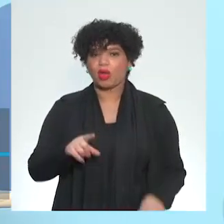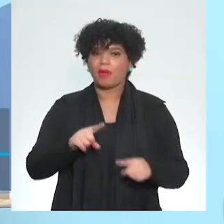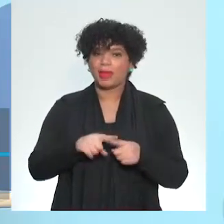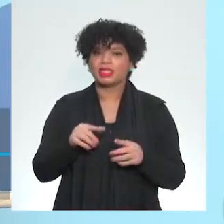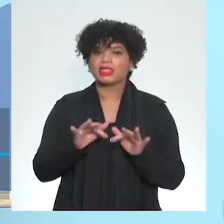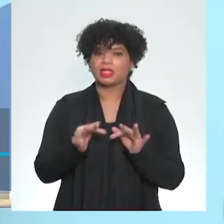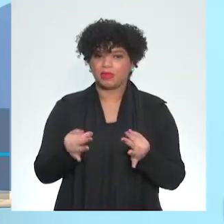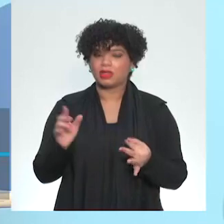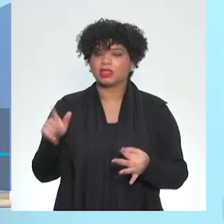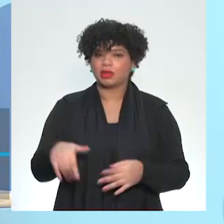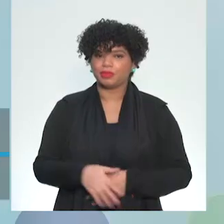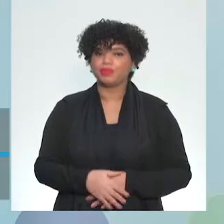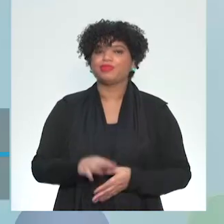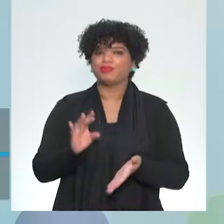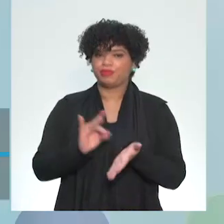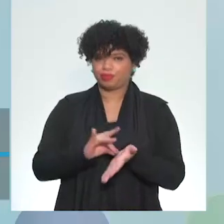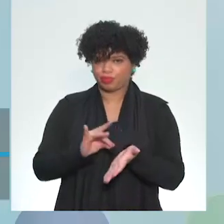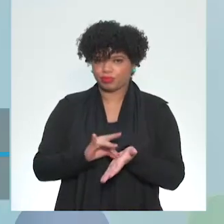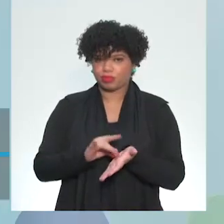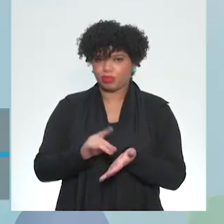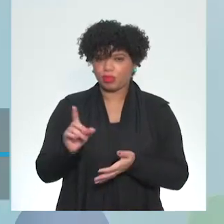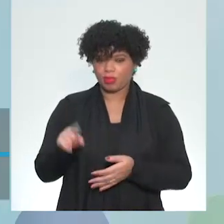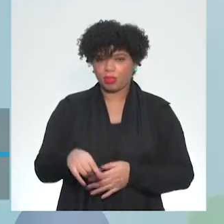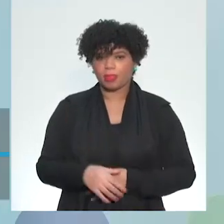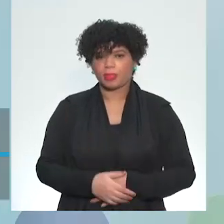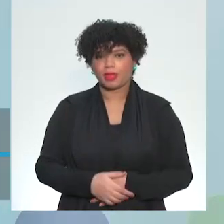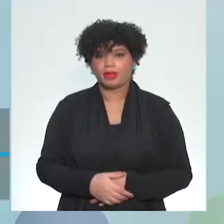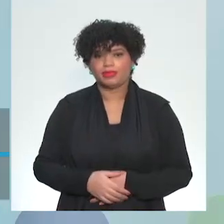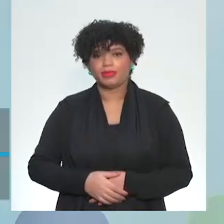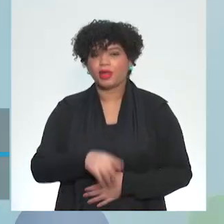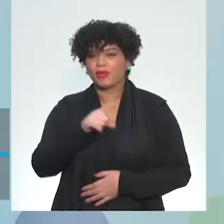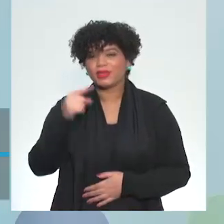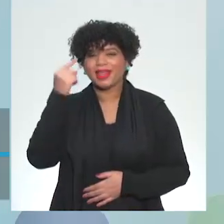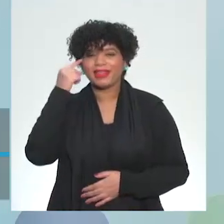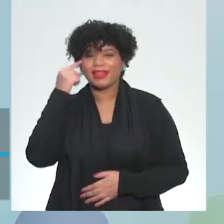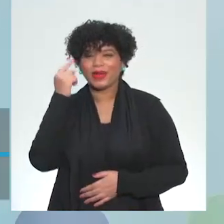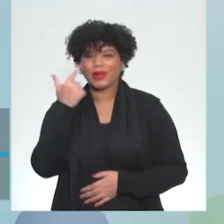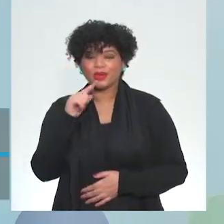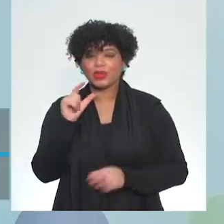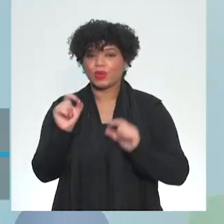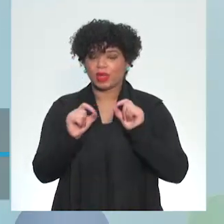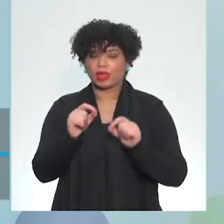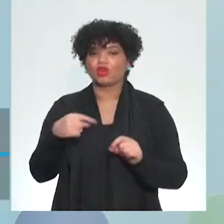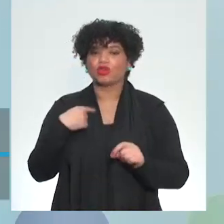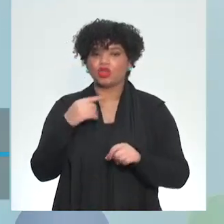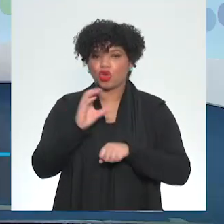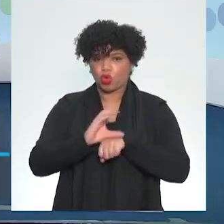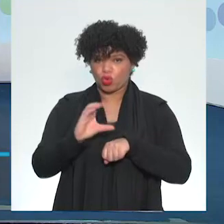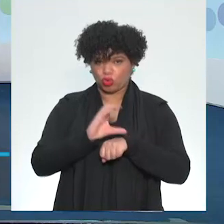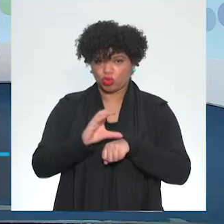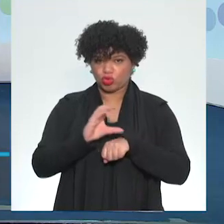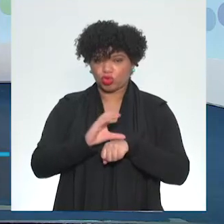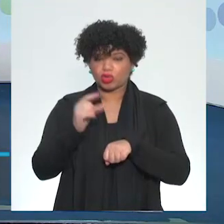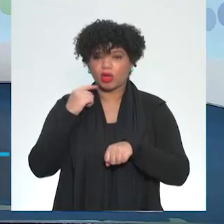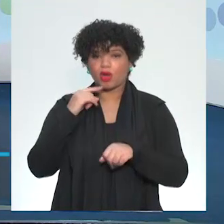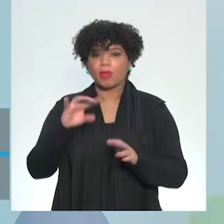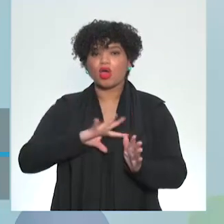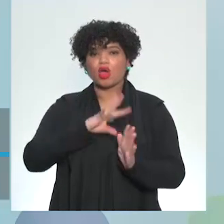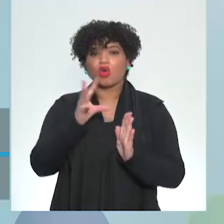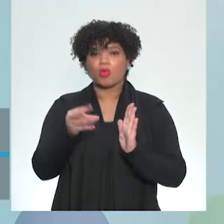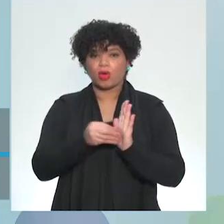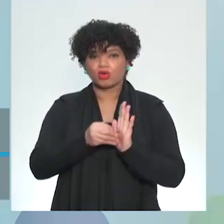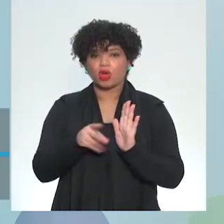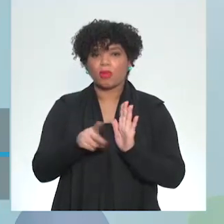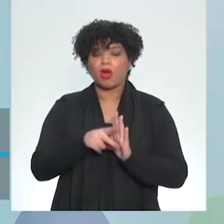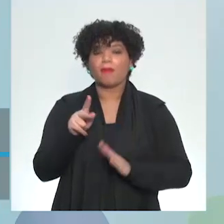das mais simples, não Ju? Exatamente. E nós... Para vocês terem uma ideia, nós fizemos um curso de pensamento computacional para